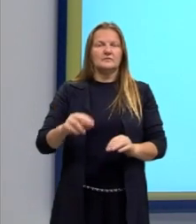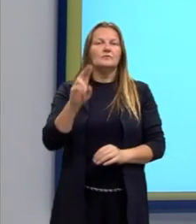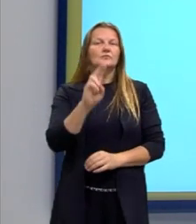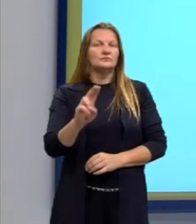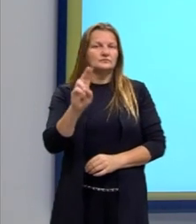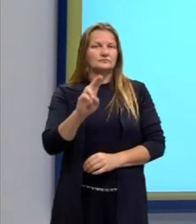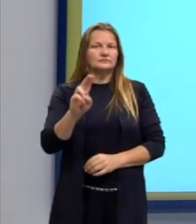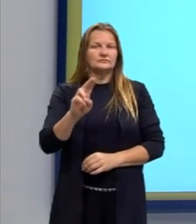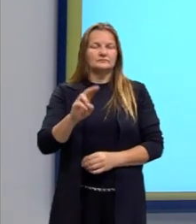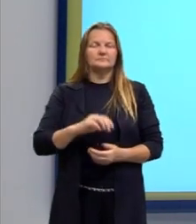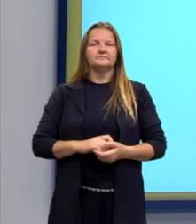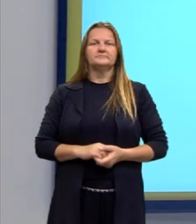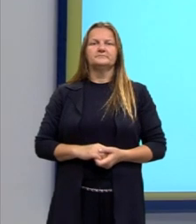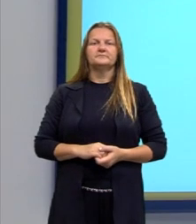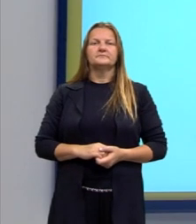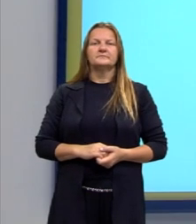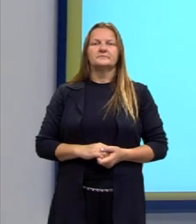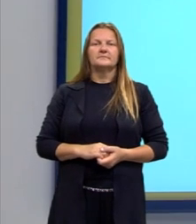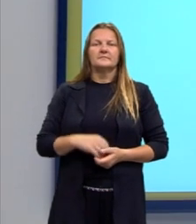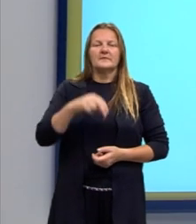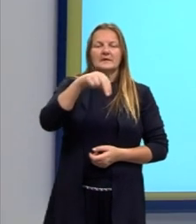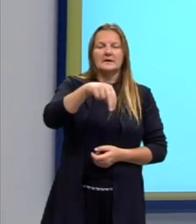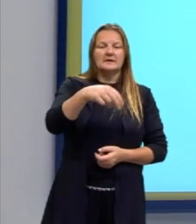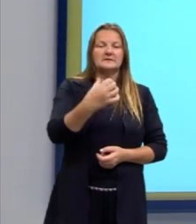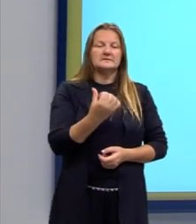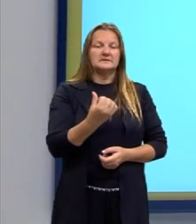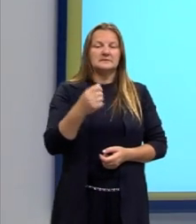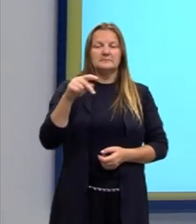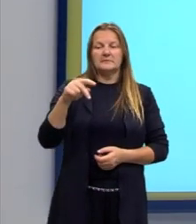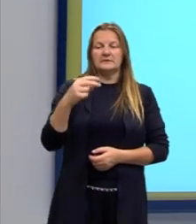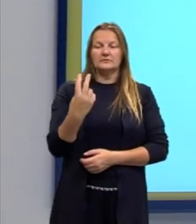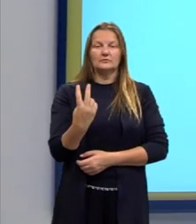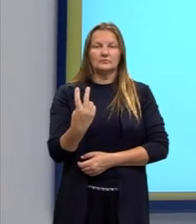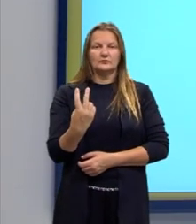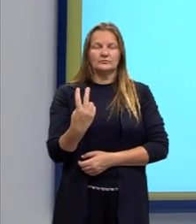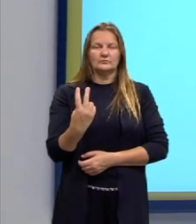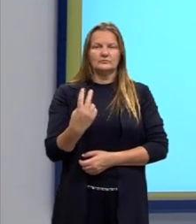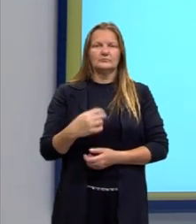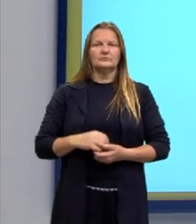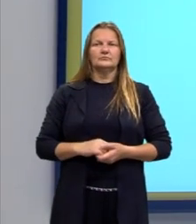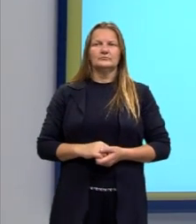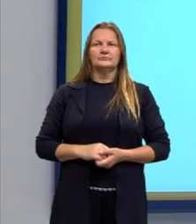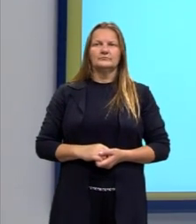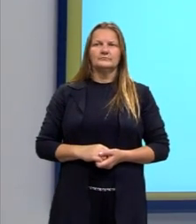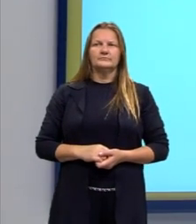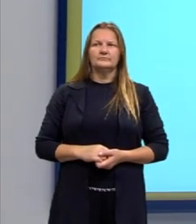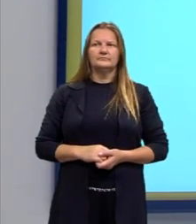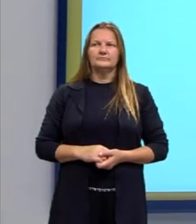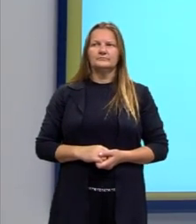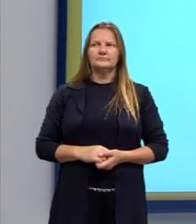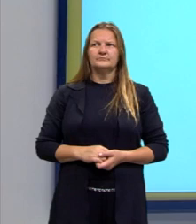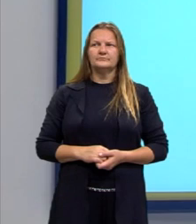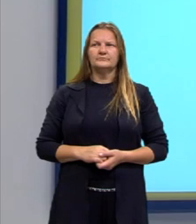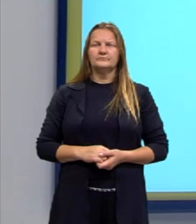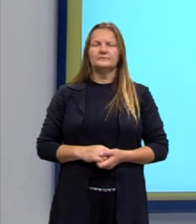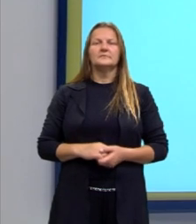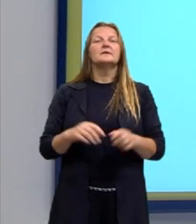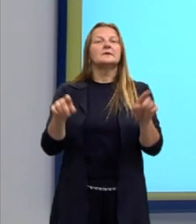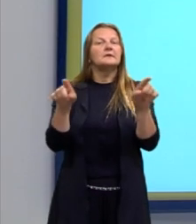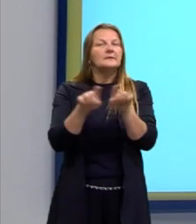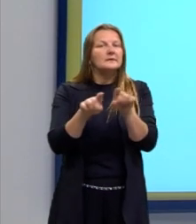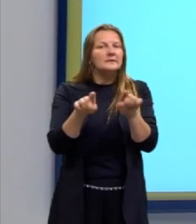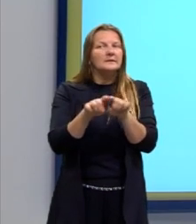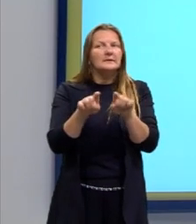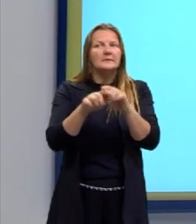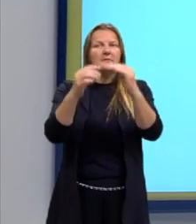Então, eu sei que o N é igual a seis, o P é igual a dois. Esse mesmo processo a gente pode